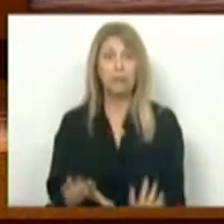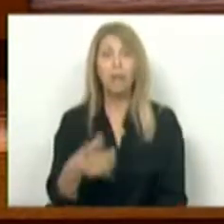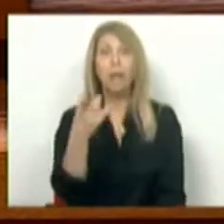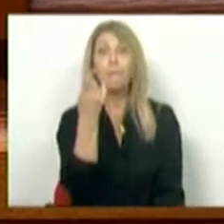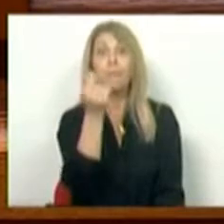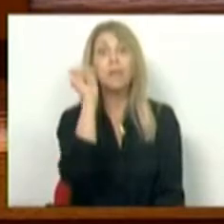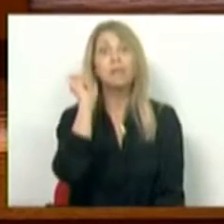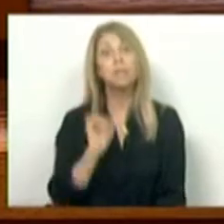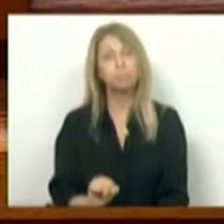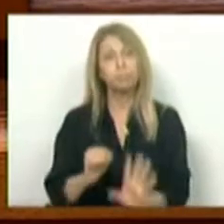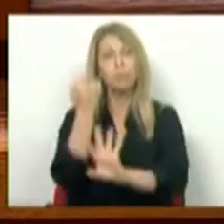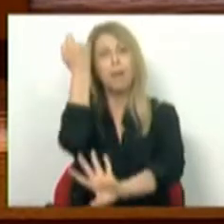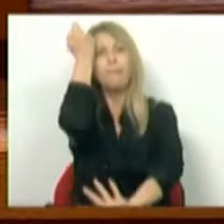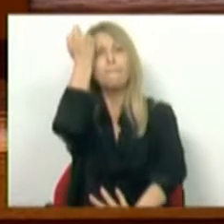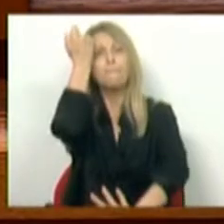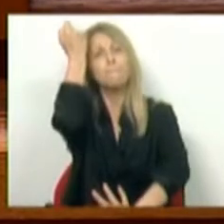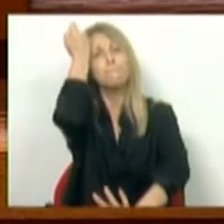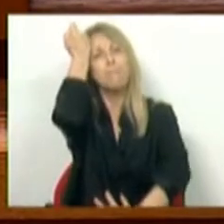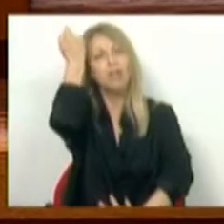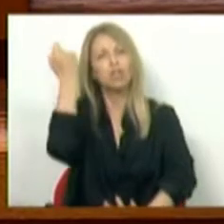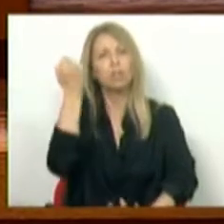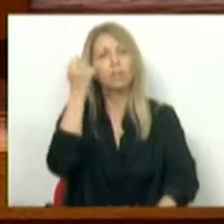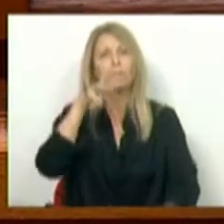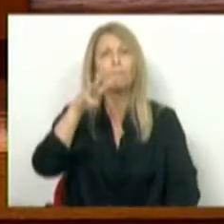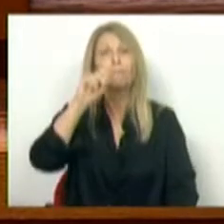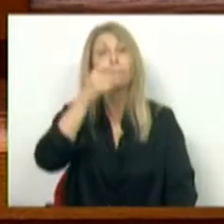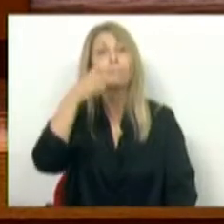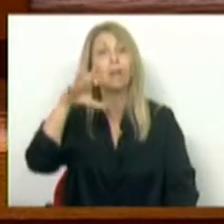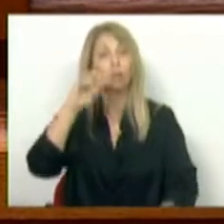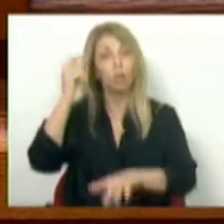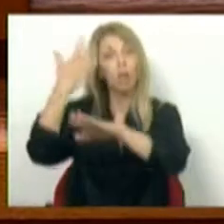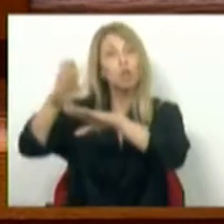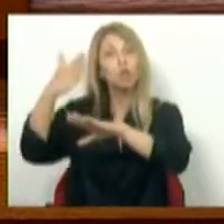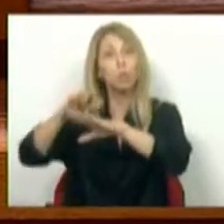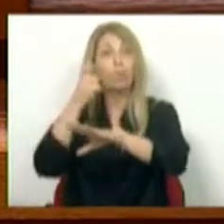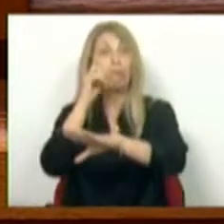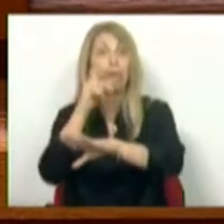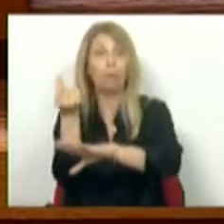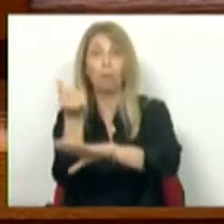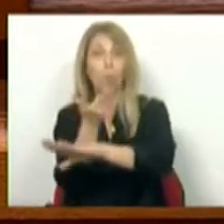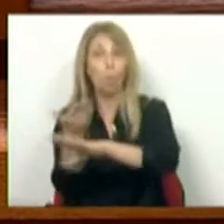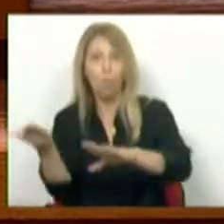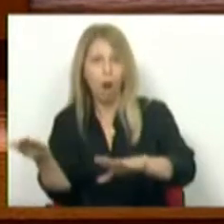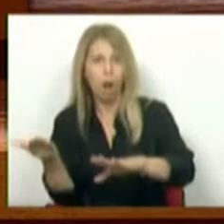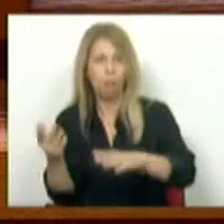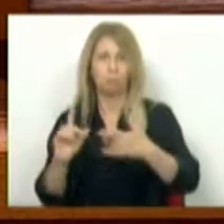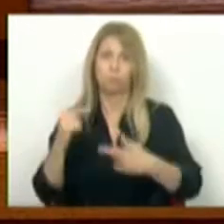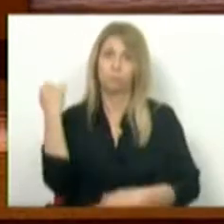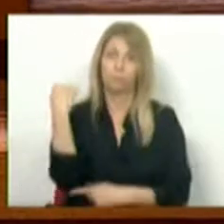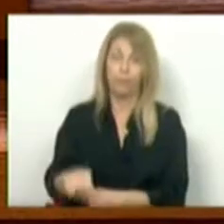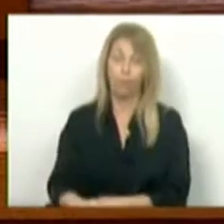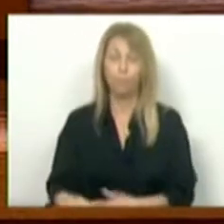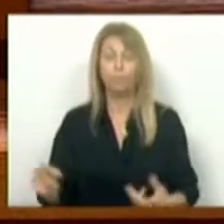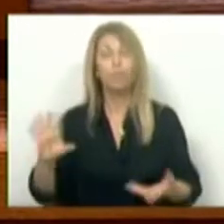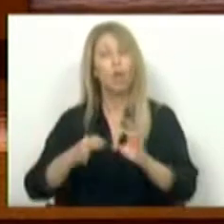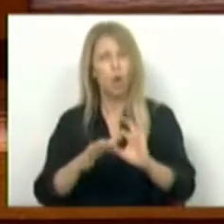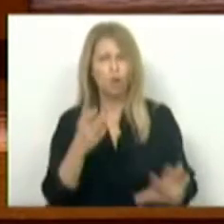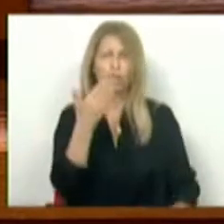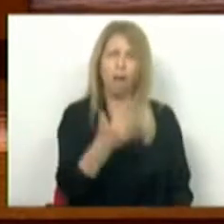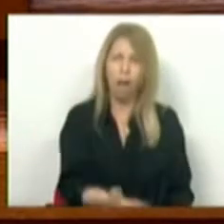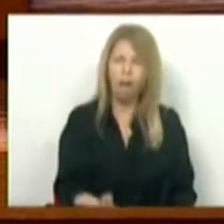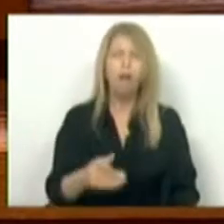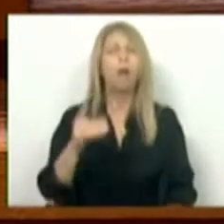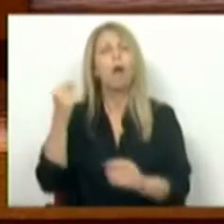obtenção do grau de mestre, excluindo logo à partida aqueles que menos têm? Não. Faz algum sentido que as ordens promovam